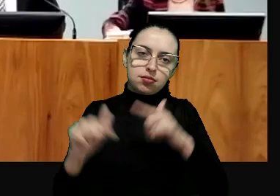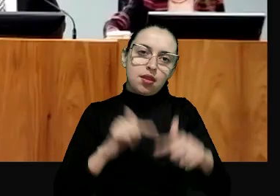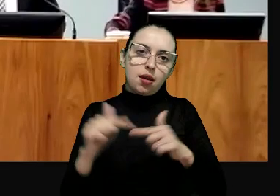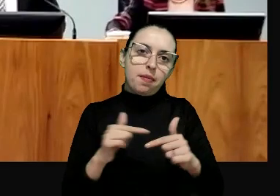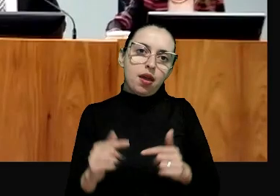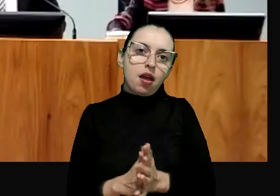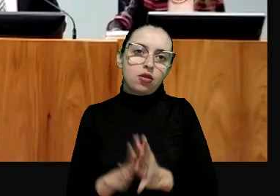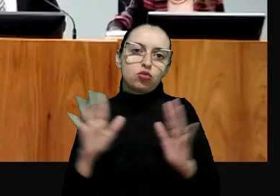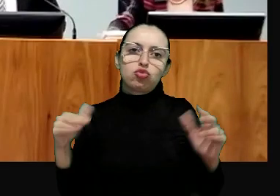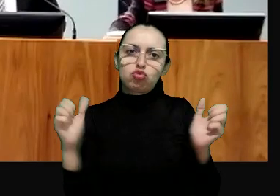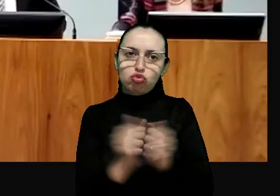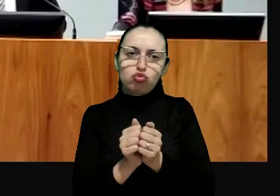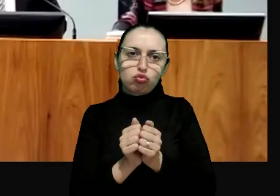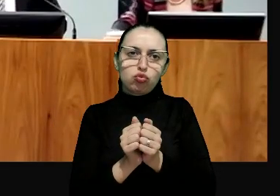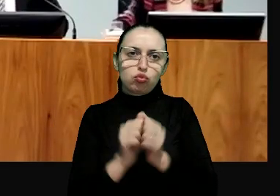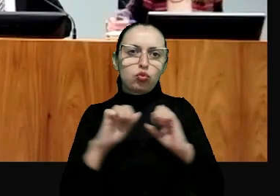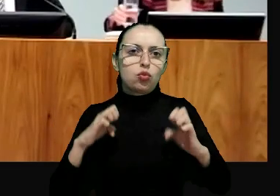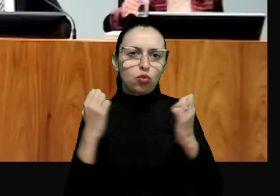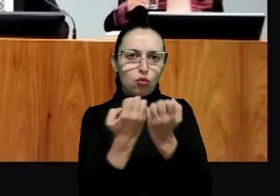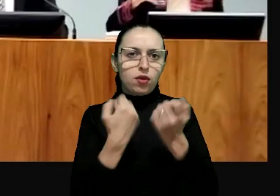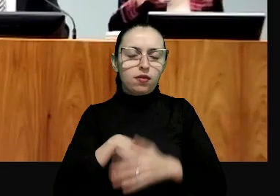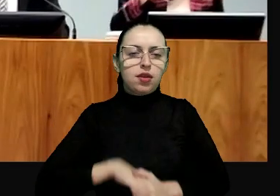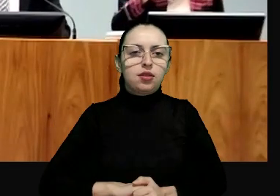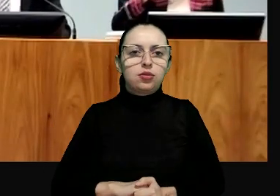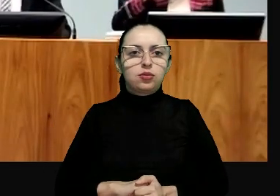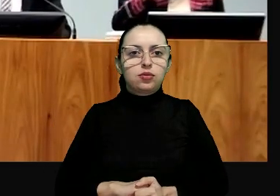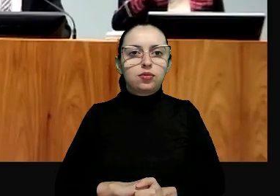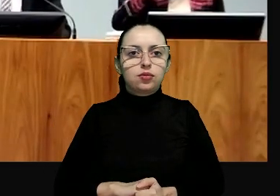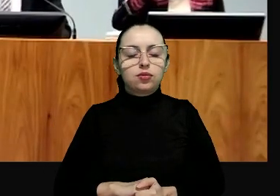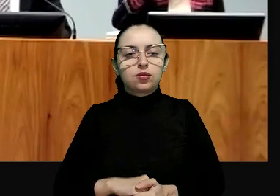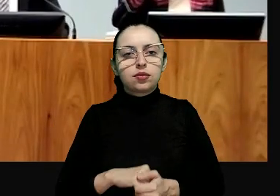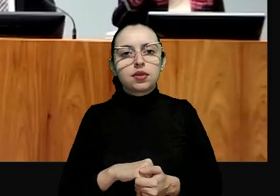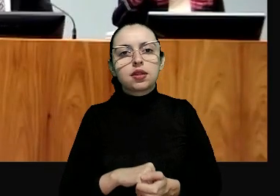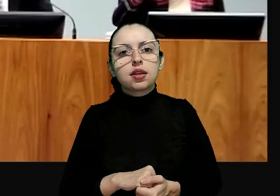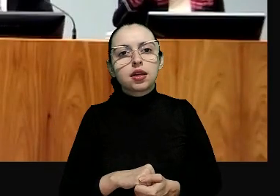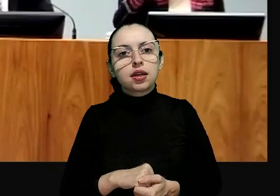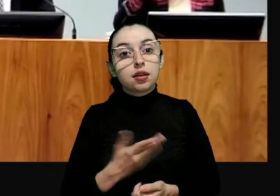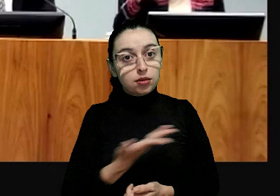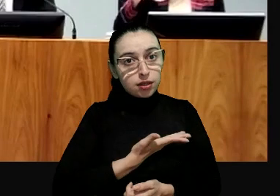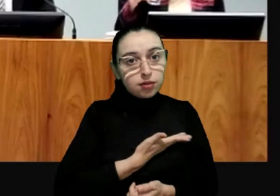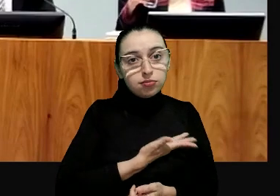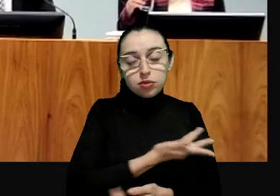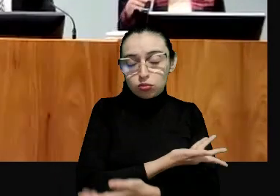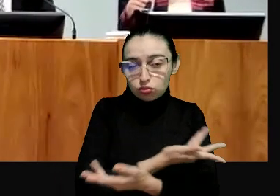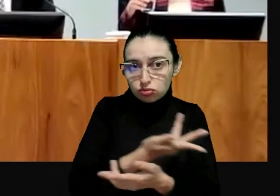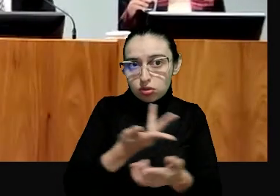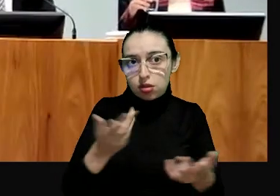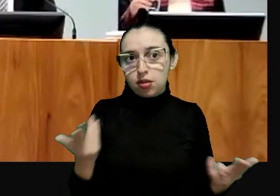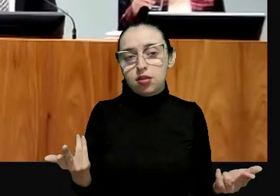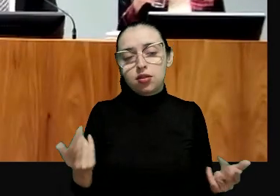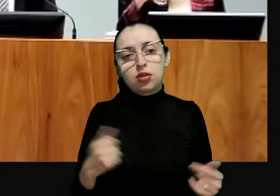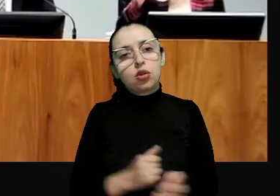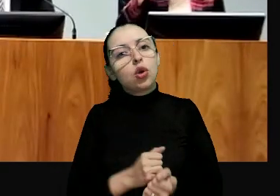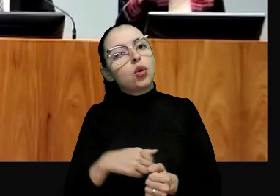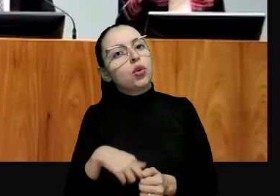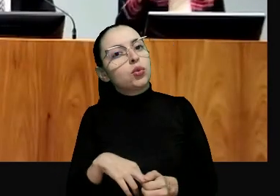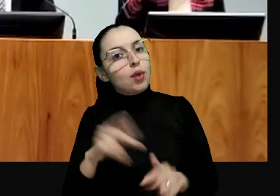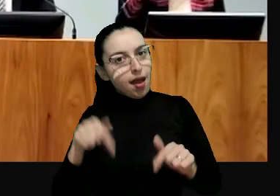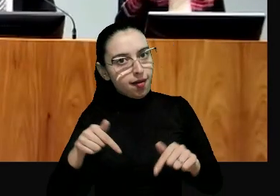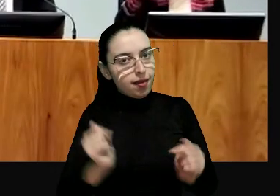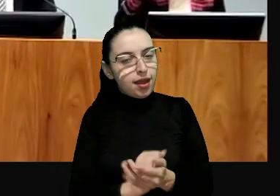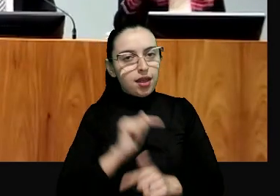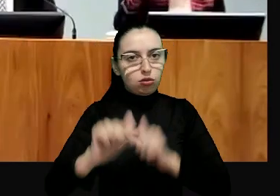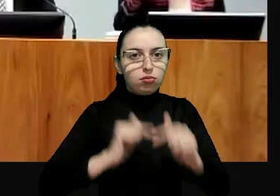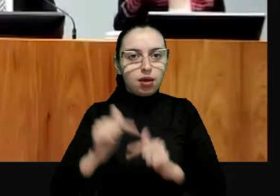participam da equipe da inspeção e a todos também nossos colegas e colegas aqui do tribunal